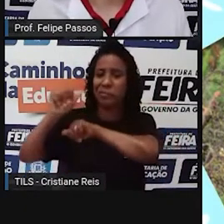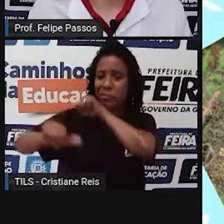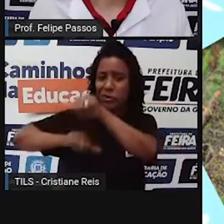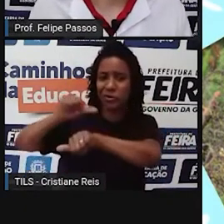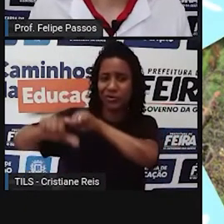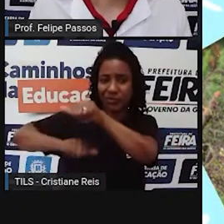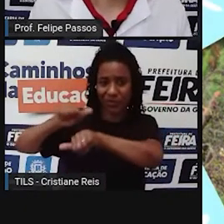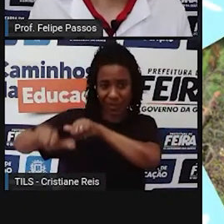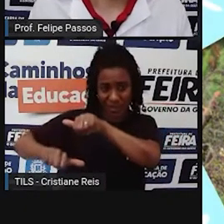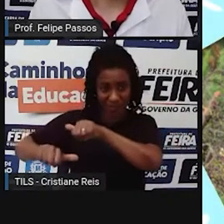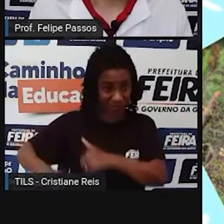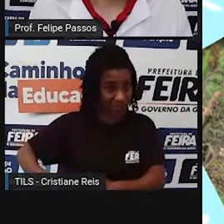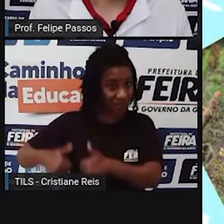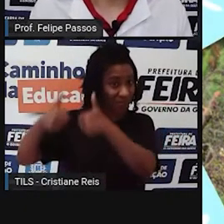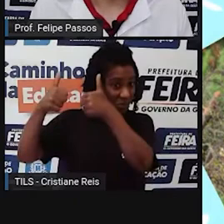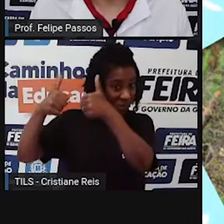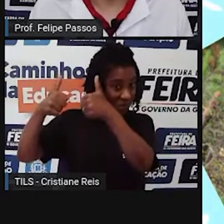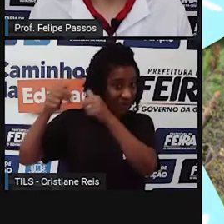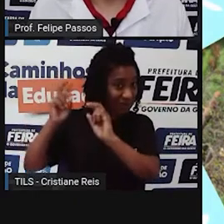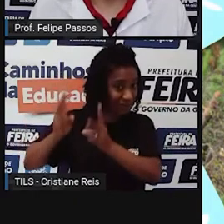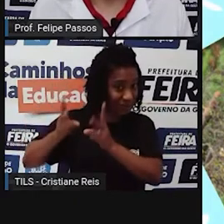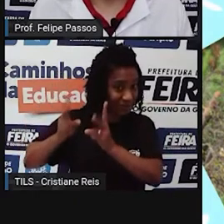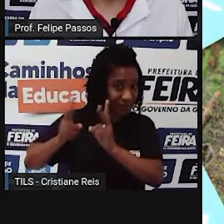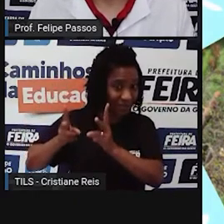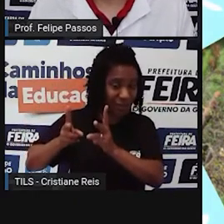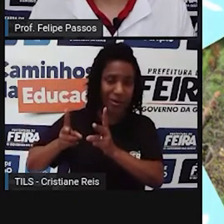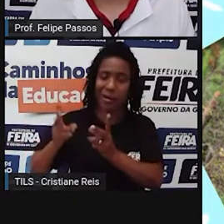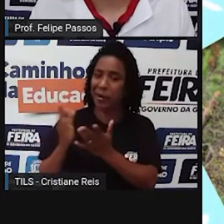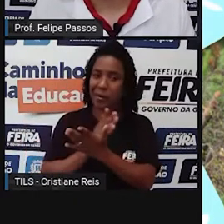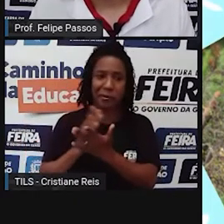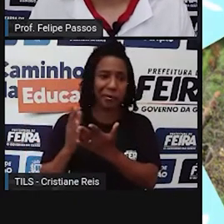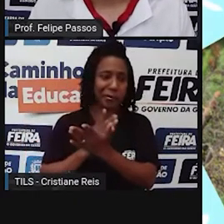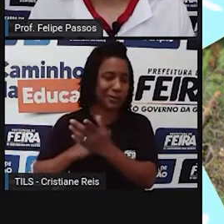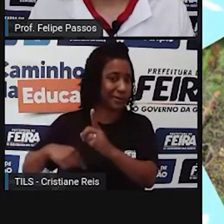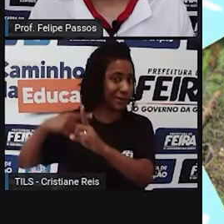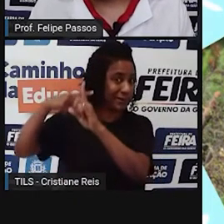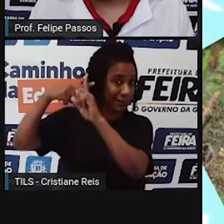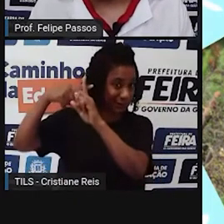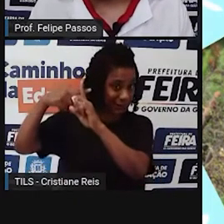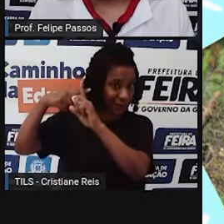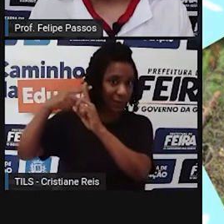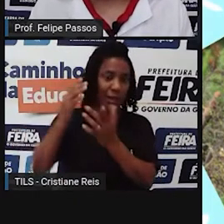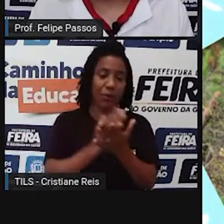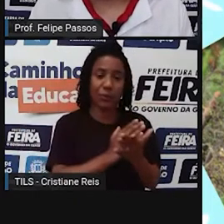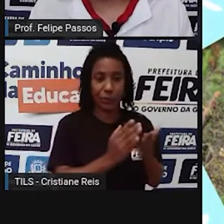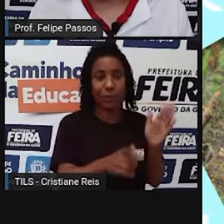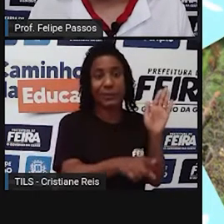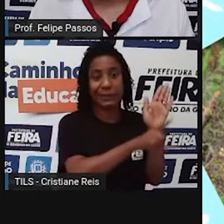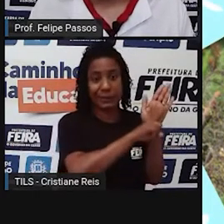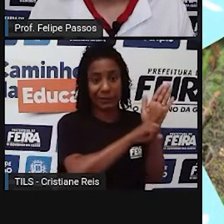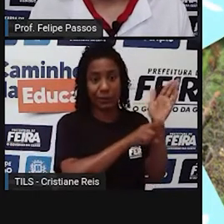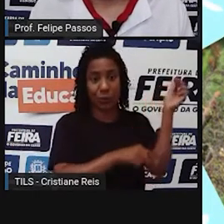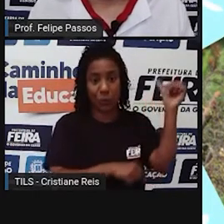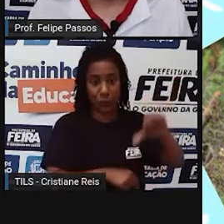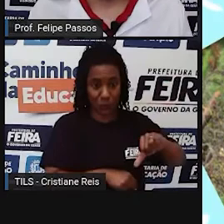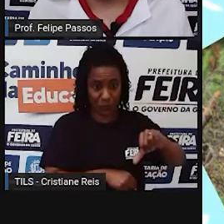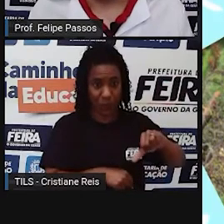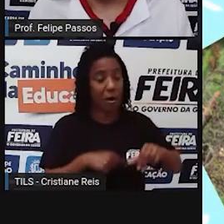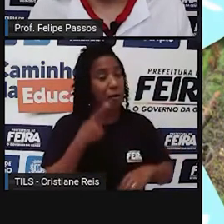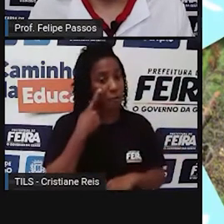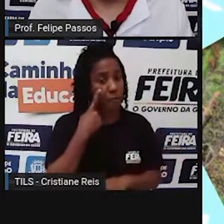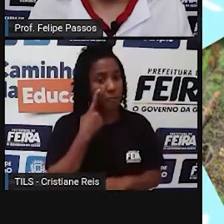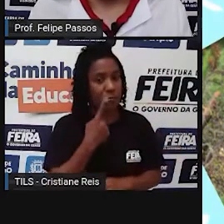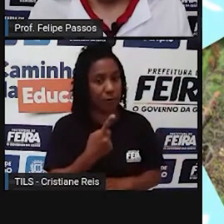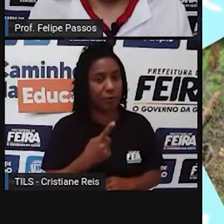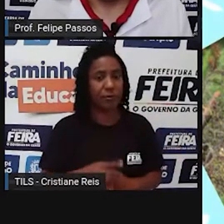das modificações que o ser humano faz no ambiente não são positivas. Não sei se vocês vão concordar comigo, mas veja só. Desde que o ser